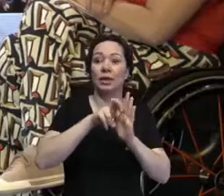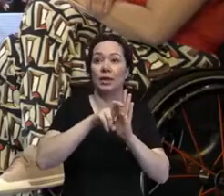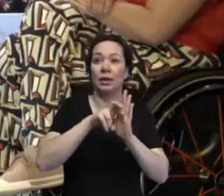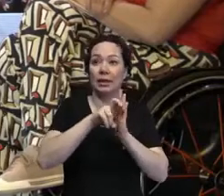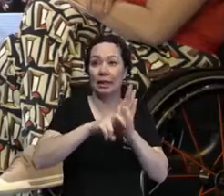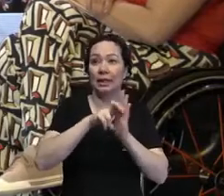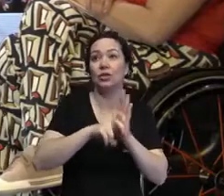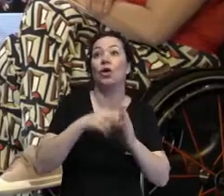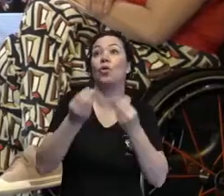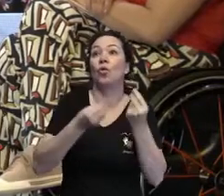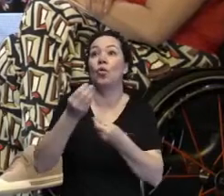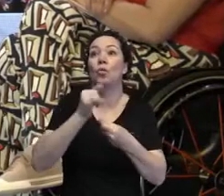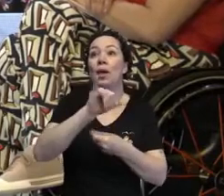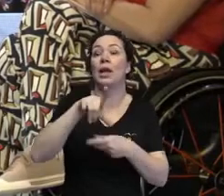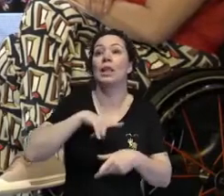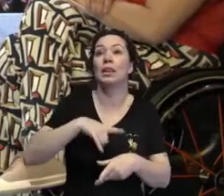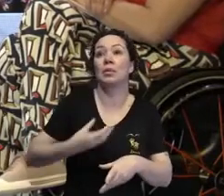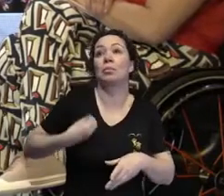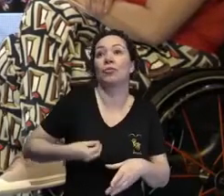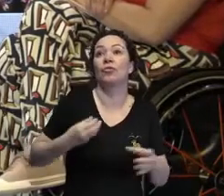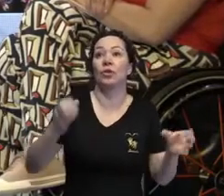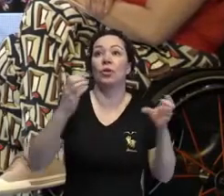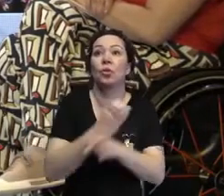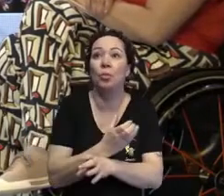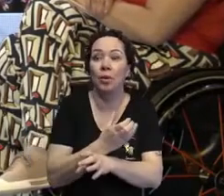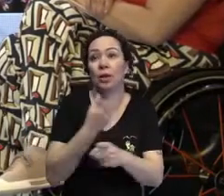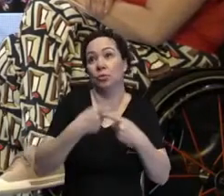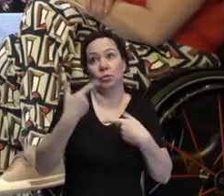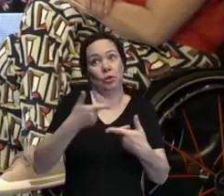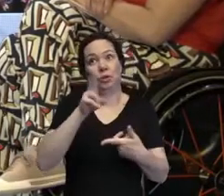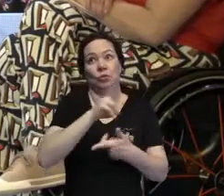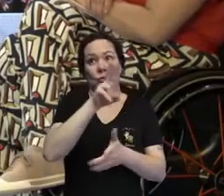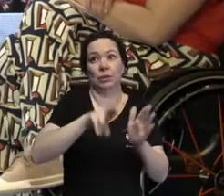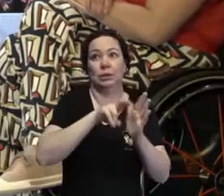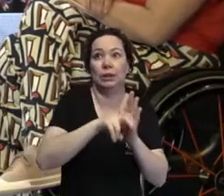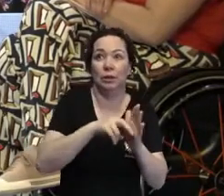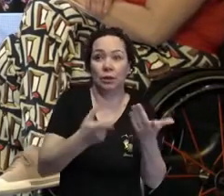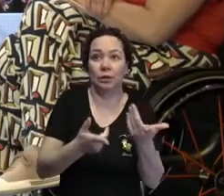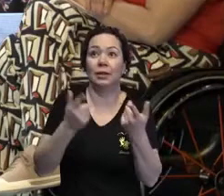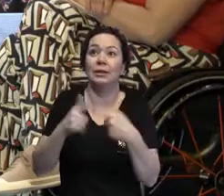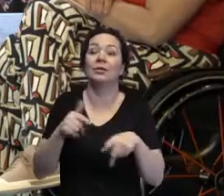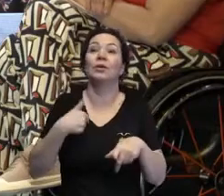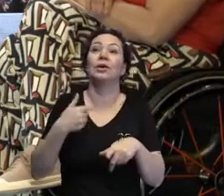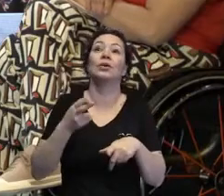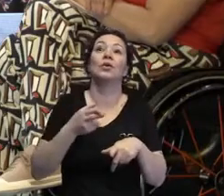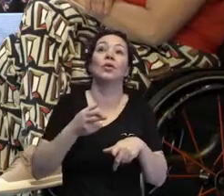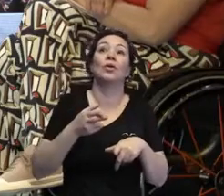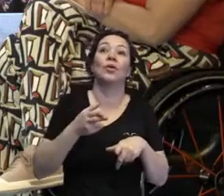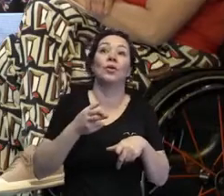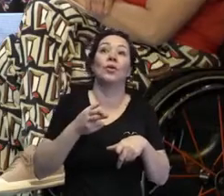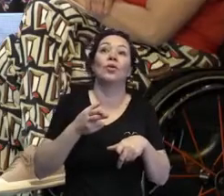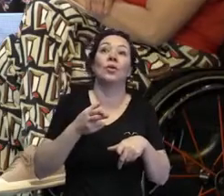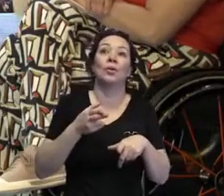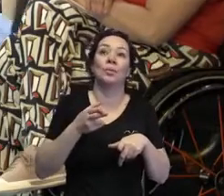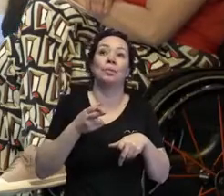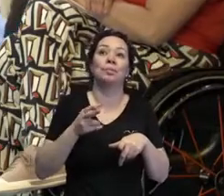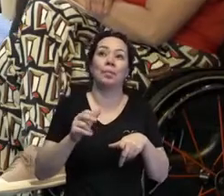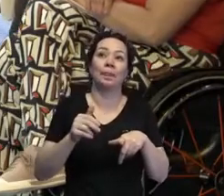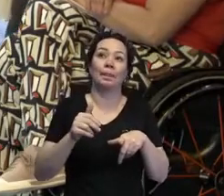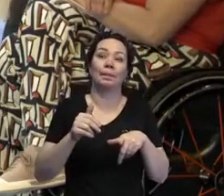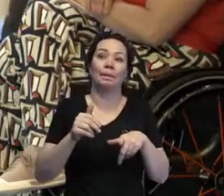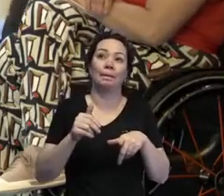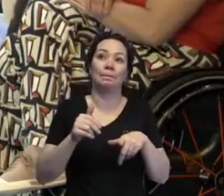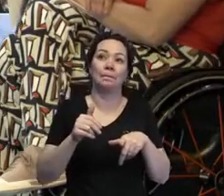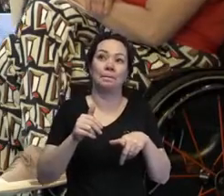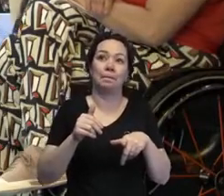desejo delas é andar. E então eu disse que, por cada vez que alguém pensar nisso, que o maior desejo é voltar a andar, que construa uma